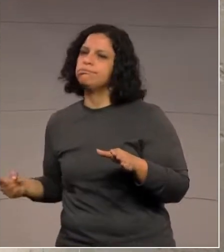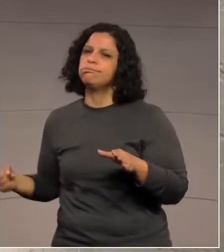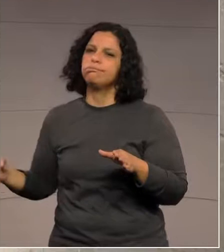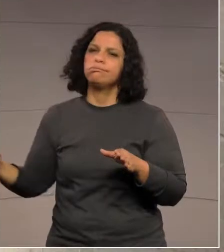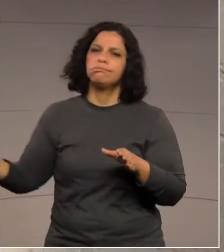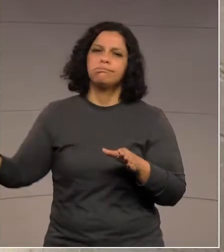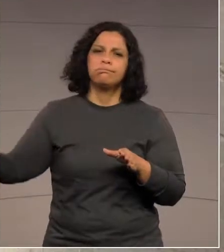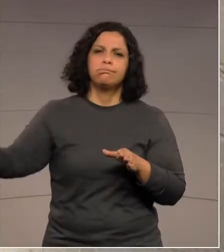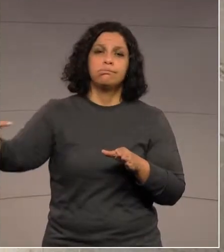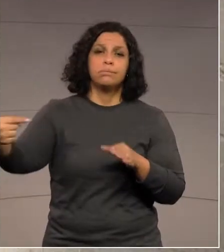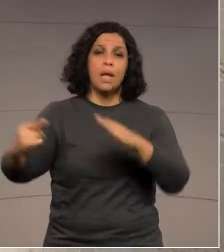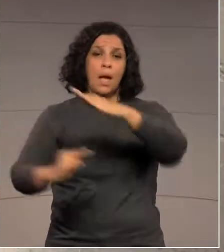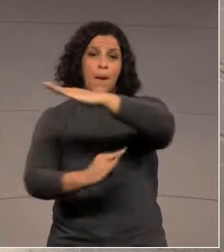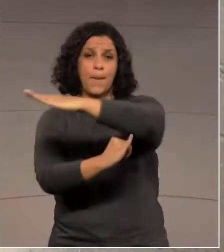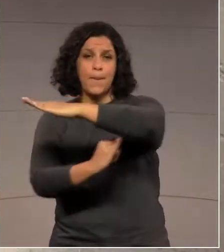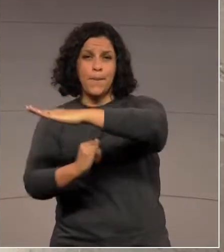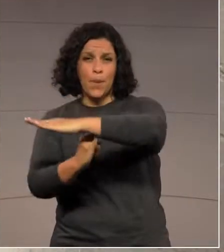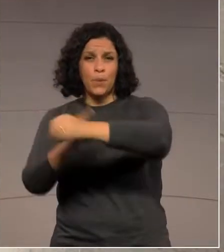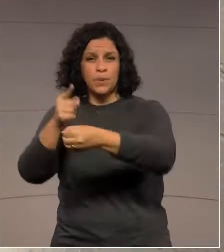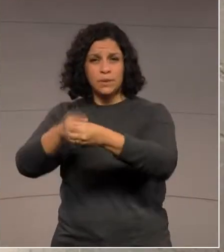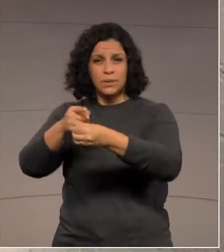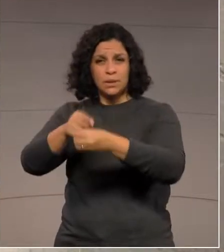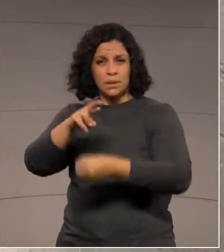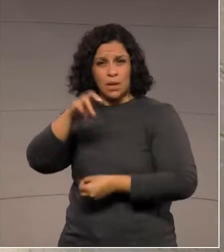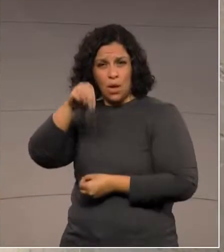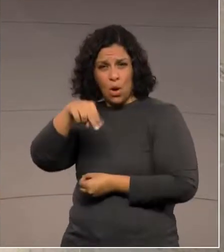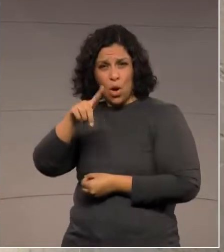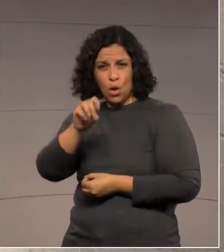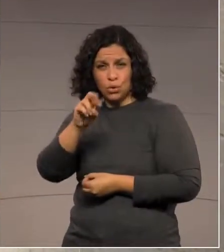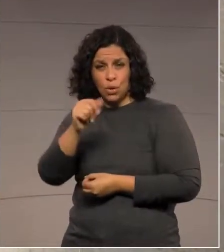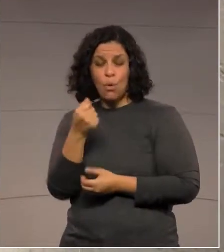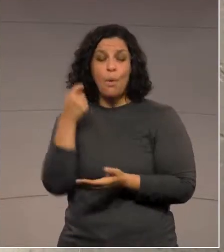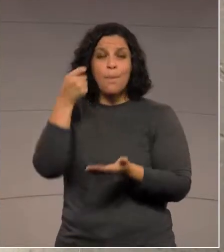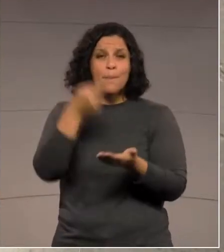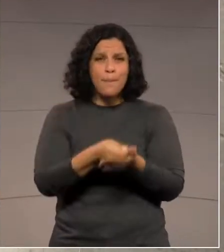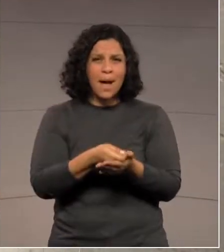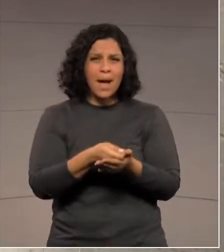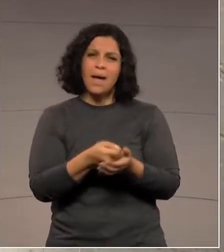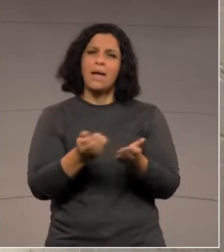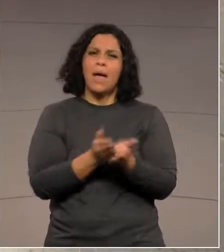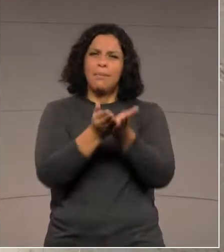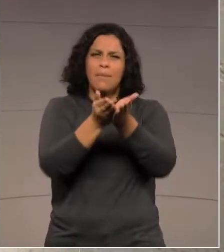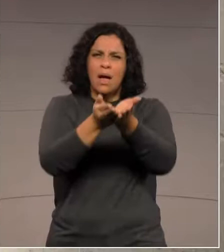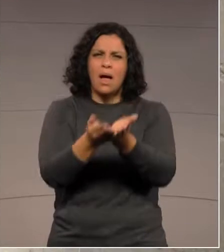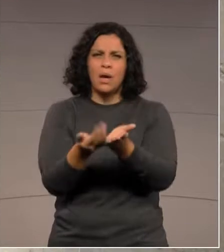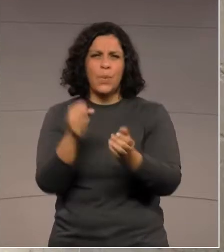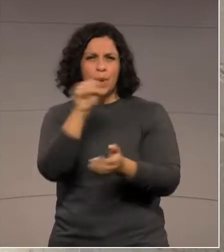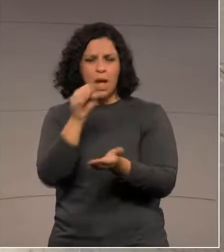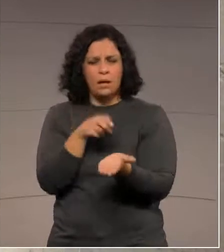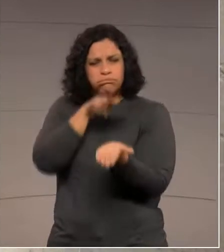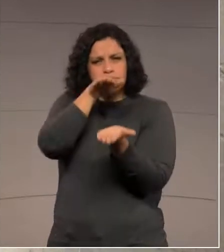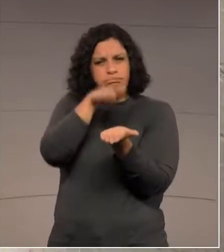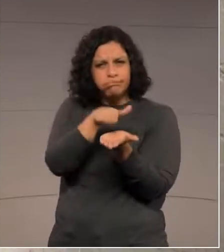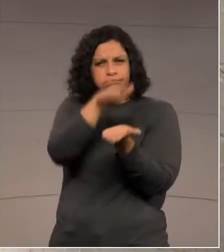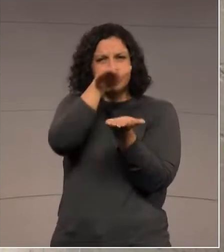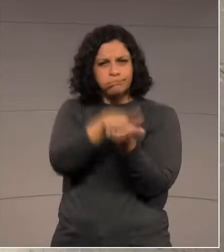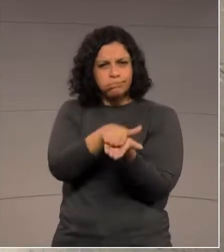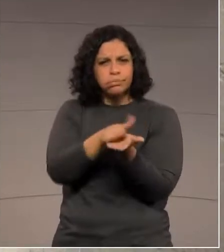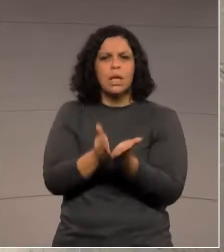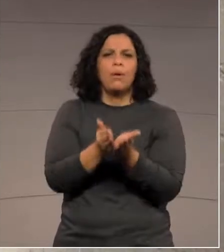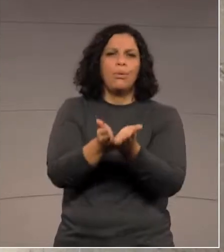ponte que passa pelo município de Rondon ou então através de balsa, pagando pela balsa. Essa é ligação importante do extremo noroeste.